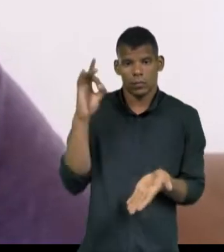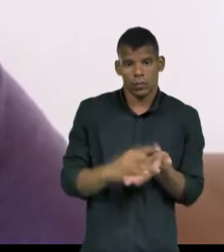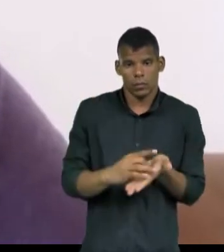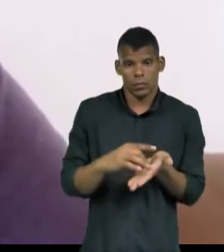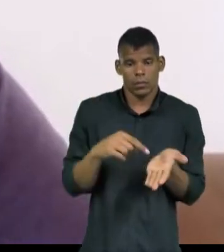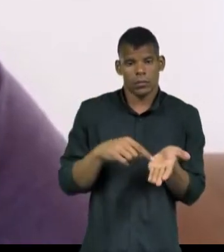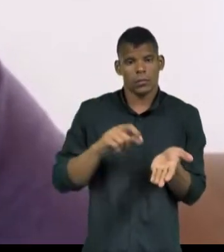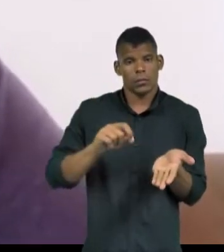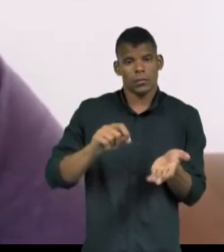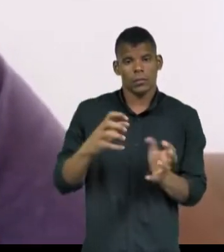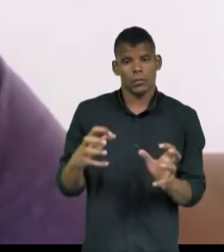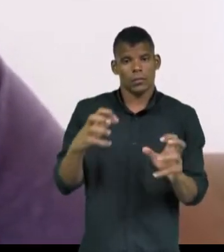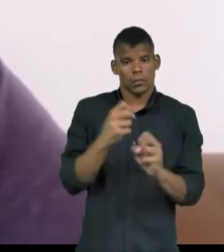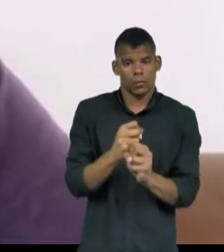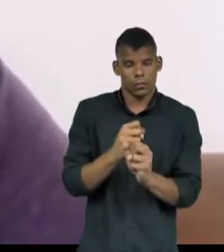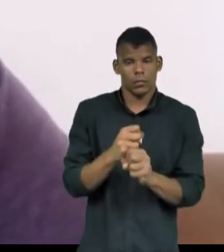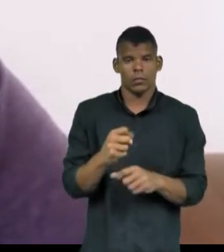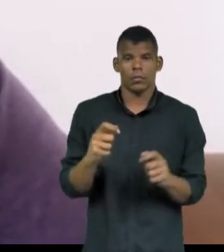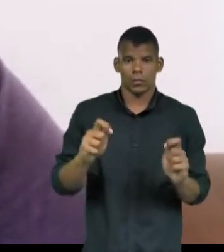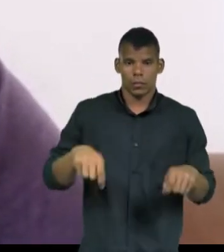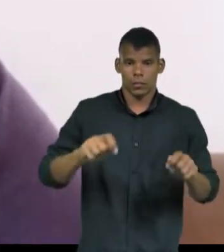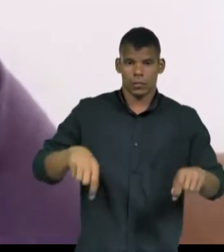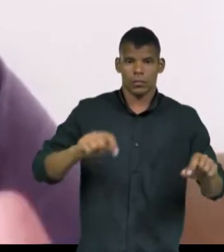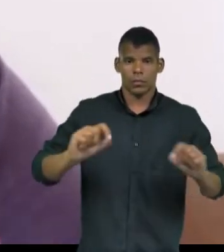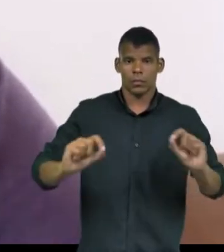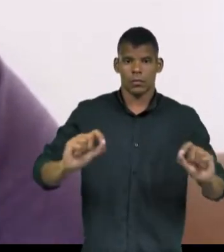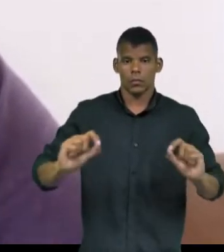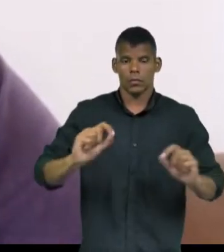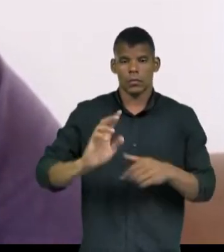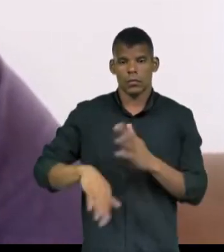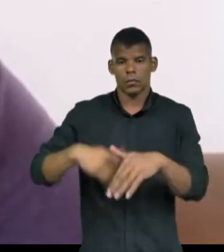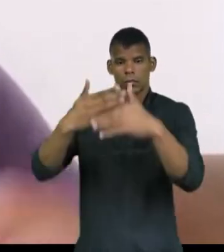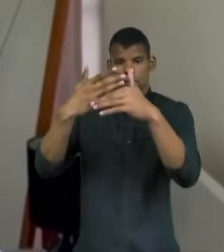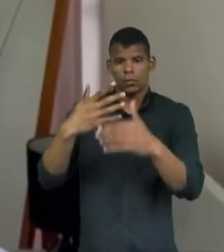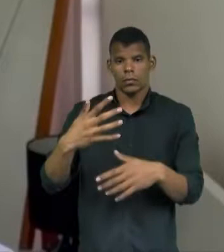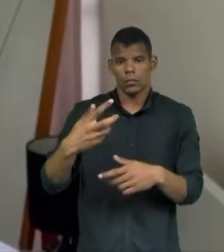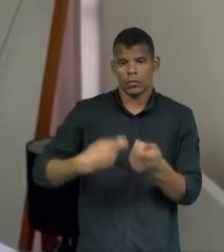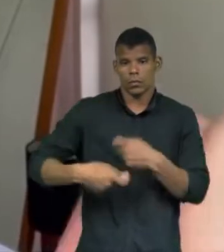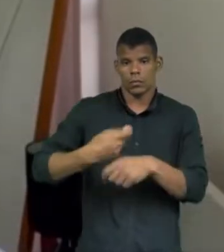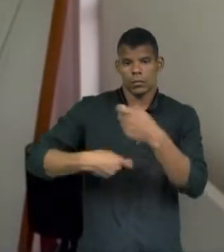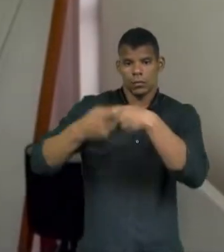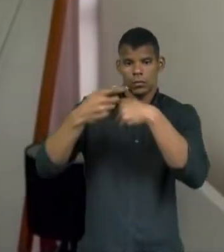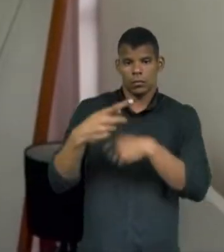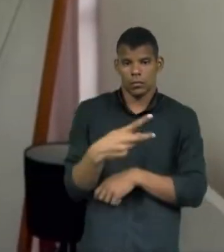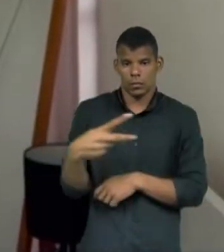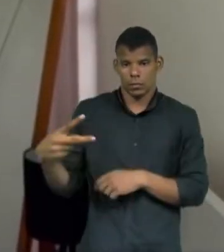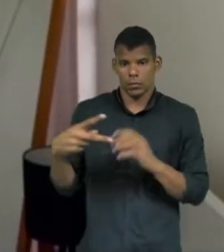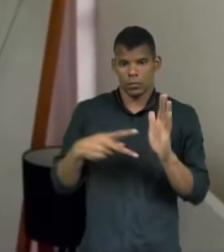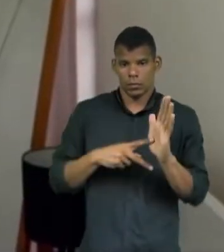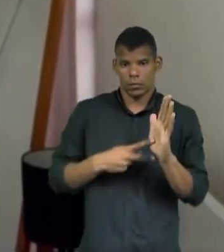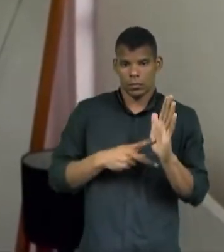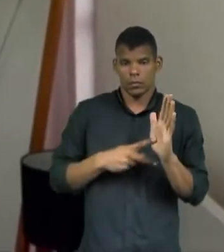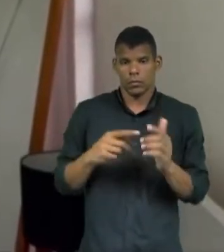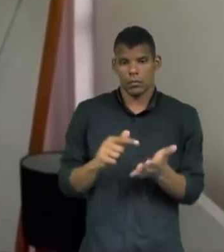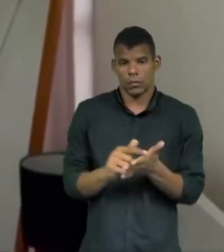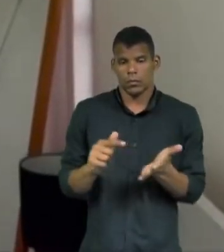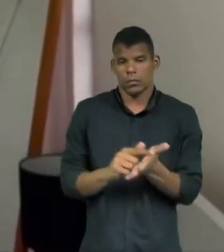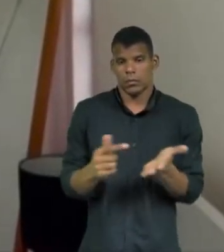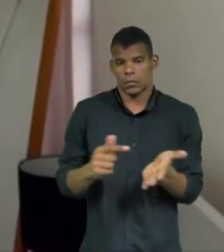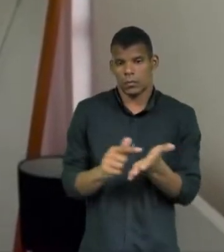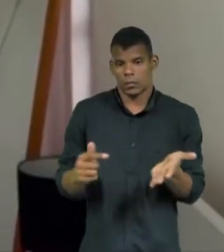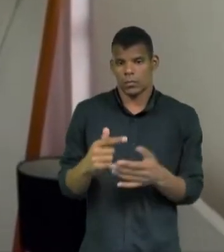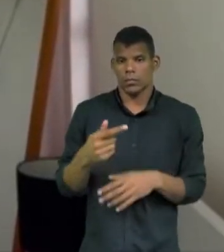no somatório total, vem realmente a desenvolver um ambiente econômico. O presidente do Sindicato dos Jornalistas, Rafael